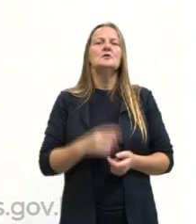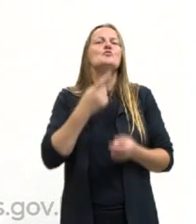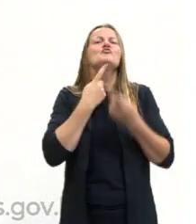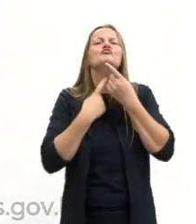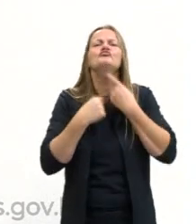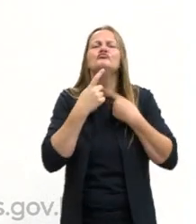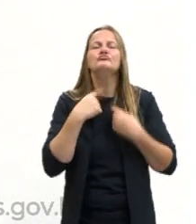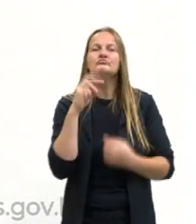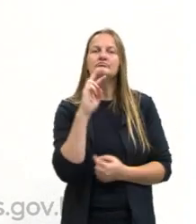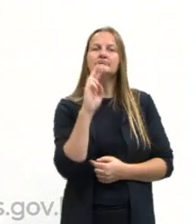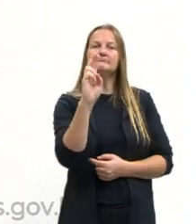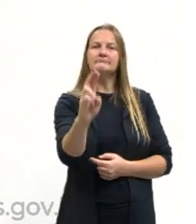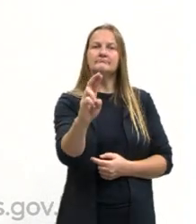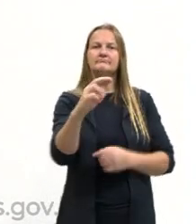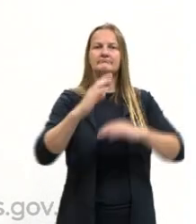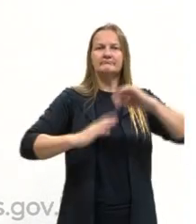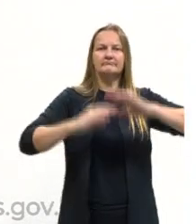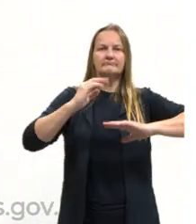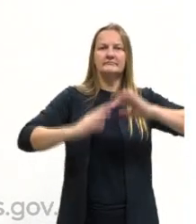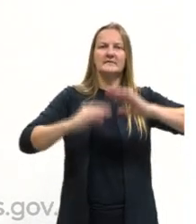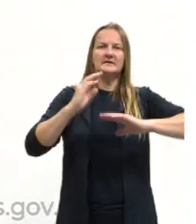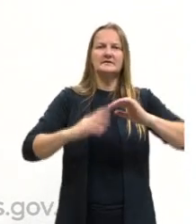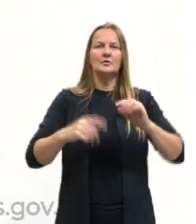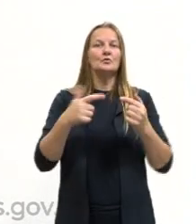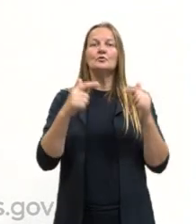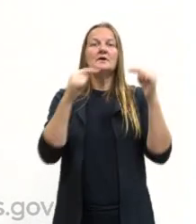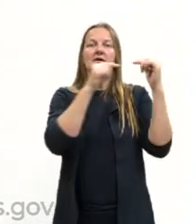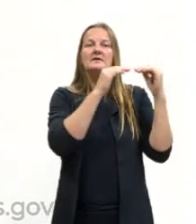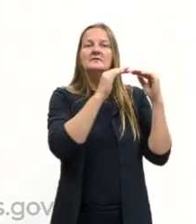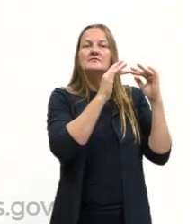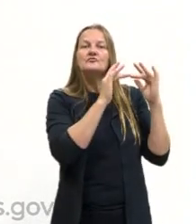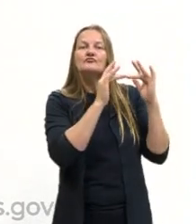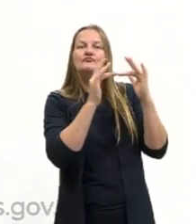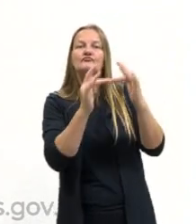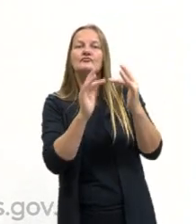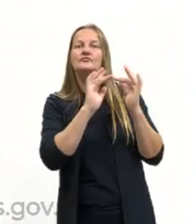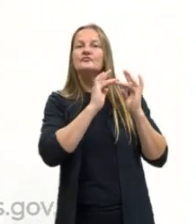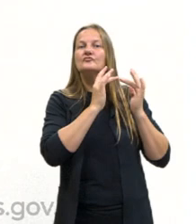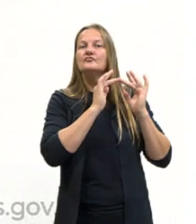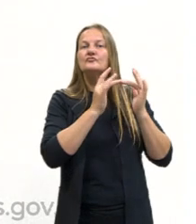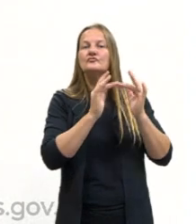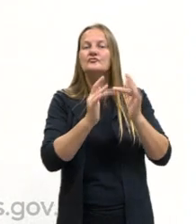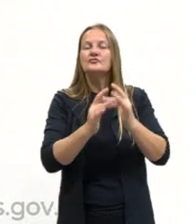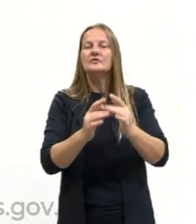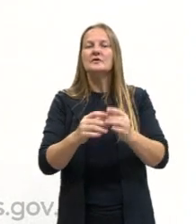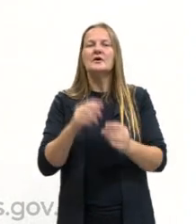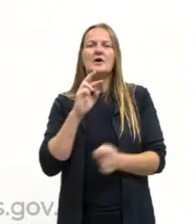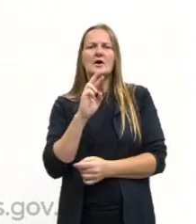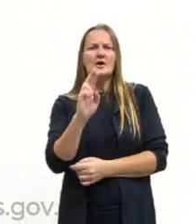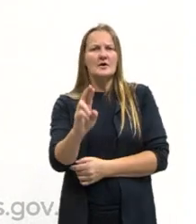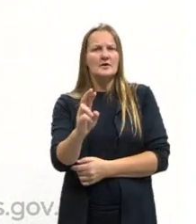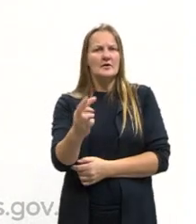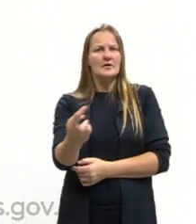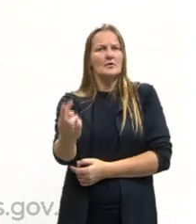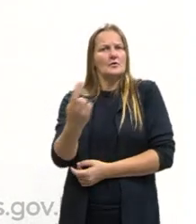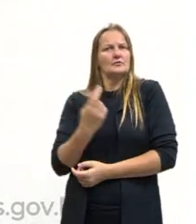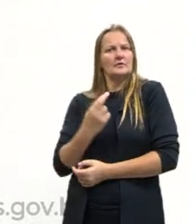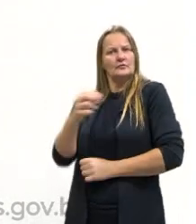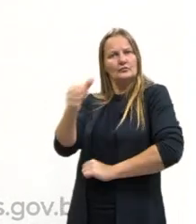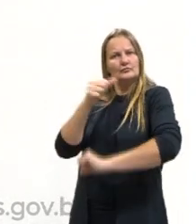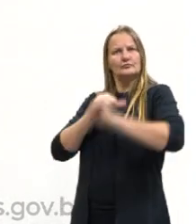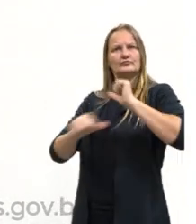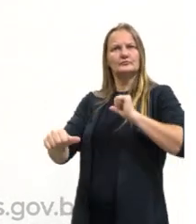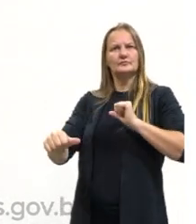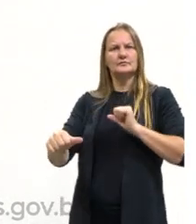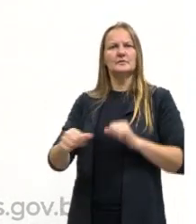e o resultado da ação não estão alinhados. Ou seja, o resultado é contrário ao que